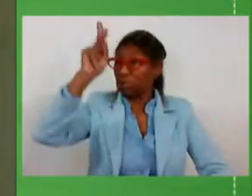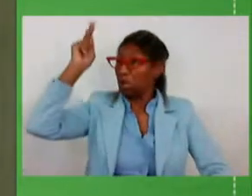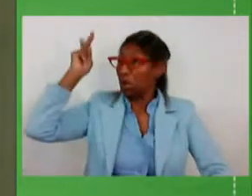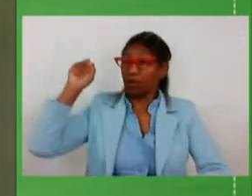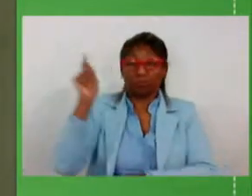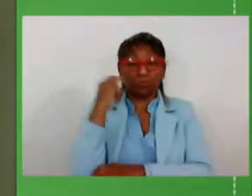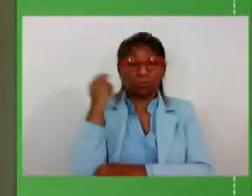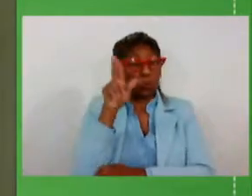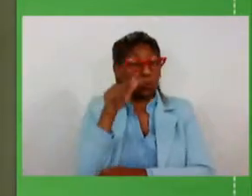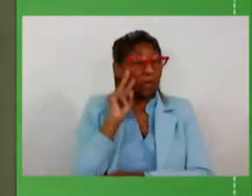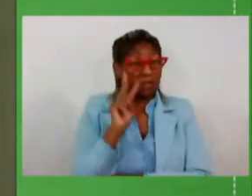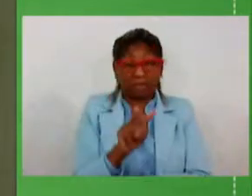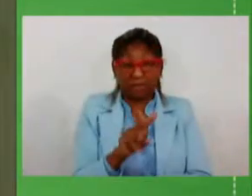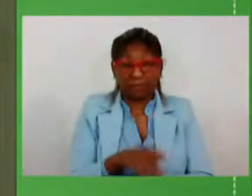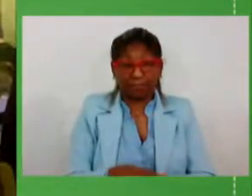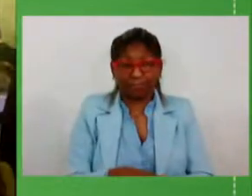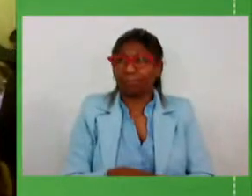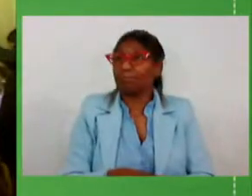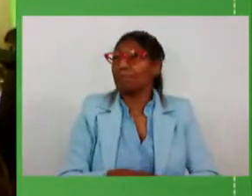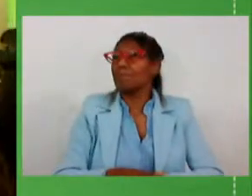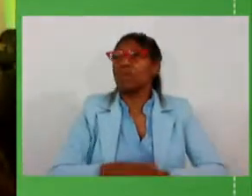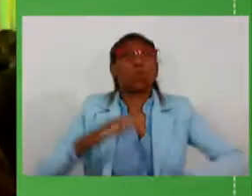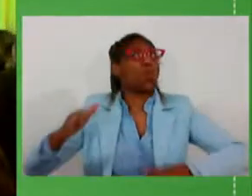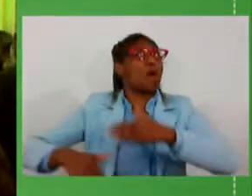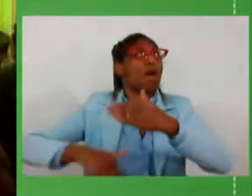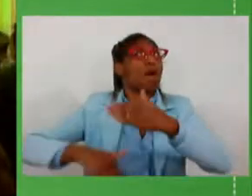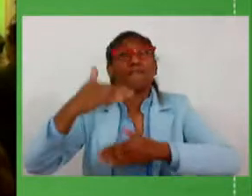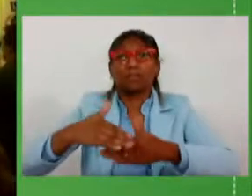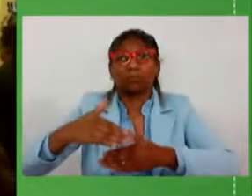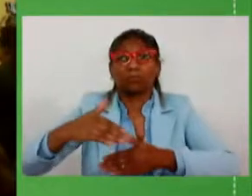um avanço sem precedentes